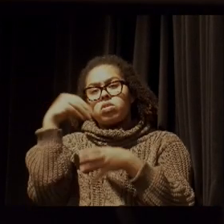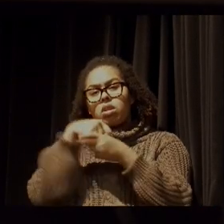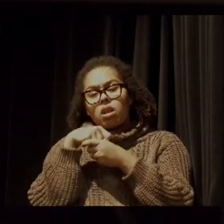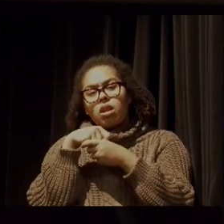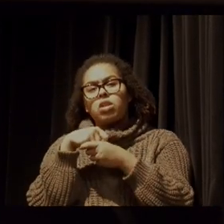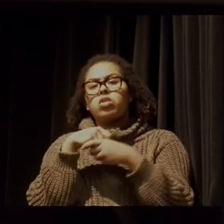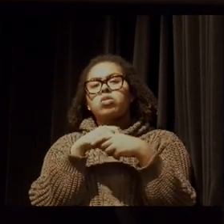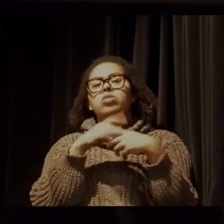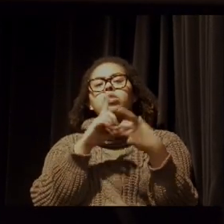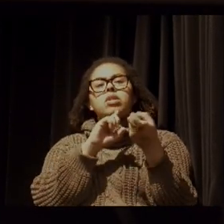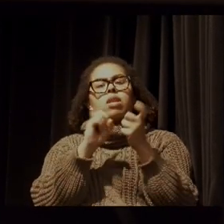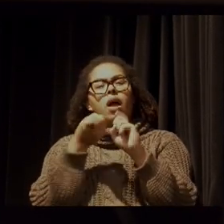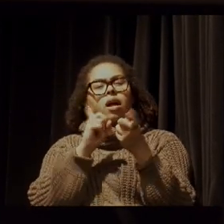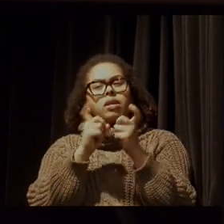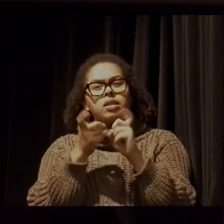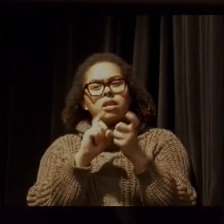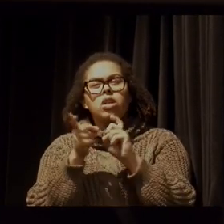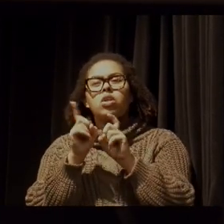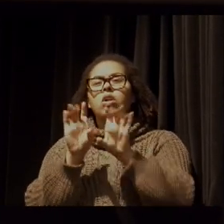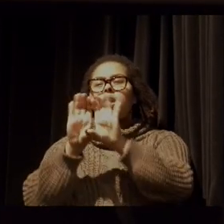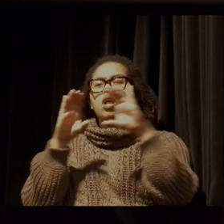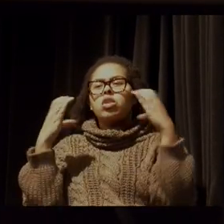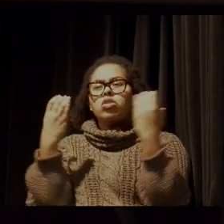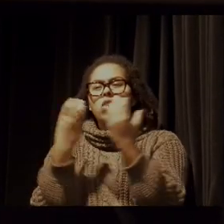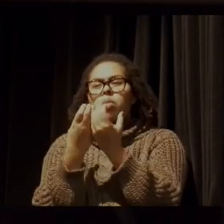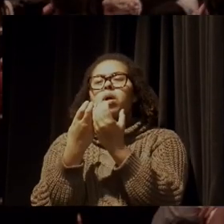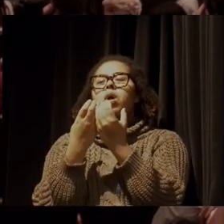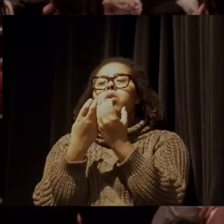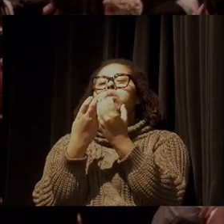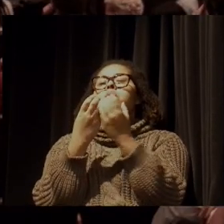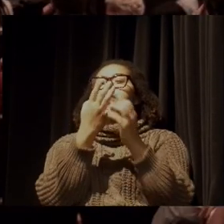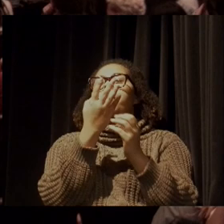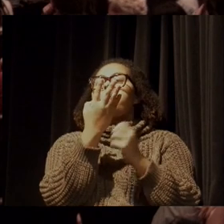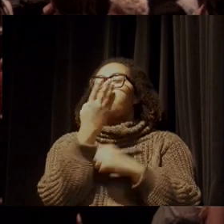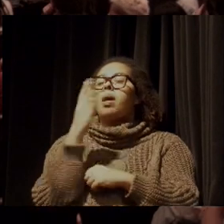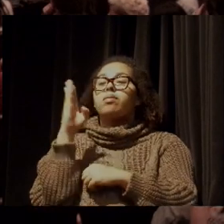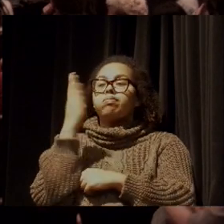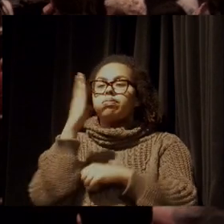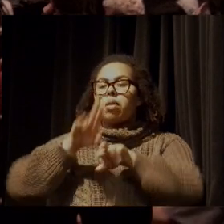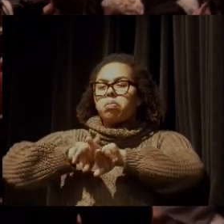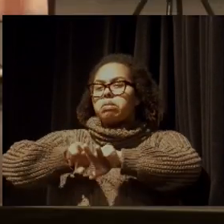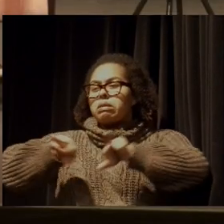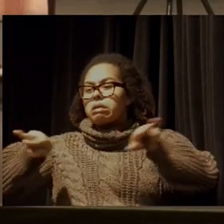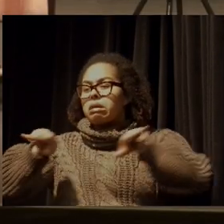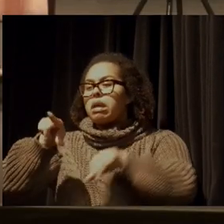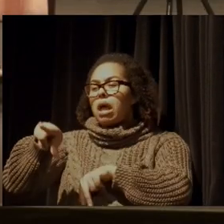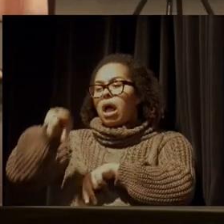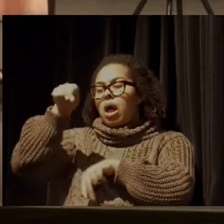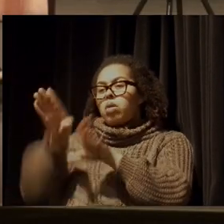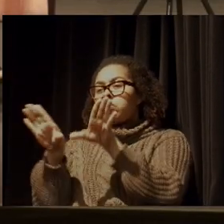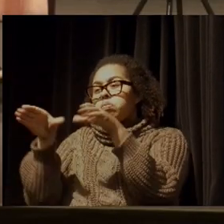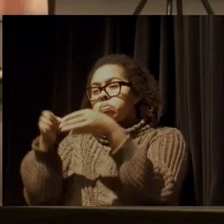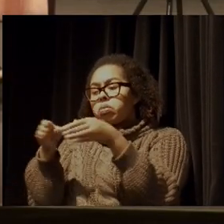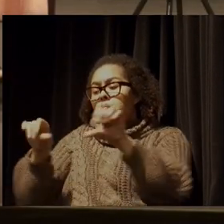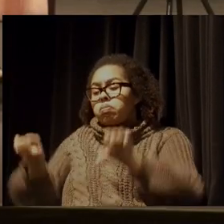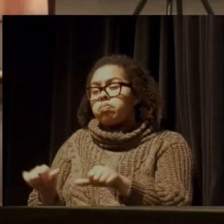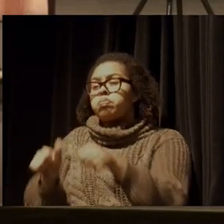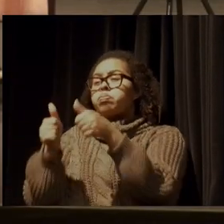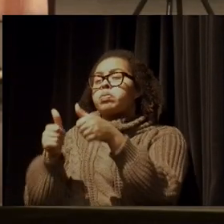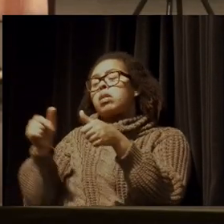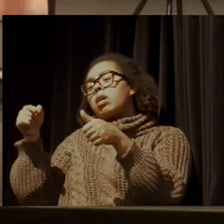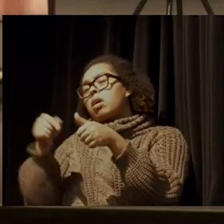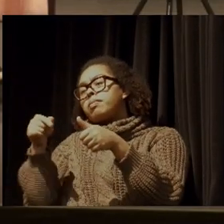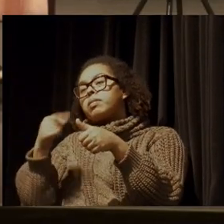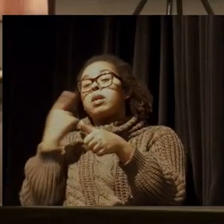na reunião que houve da Convenção da Biodiversidade, escolhido como um dos biomas de restauração, e daí